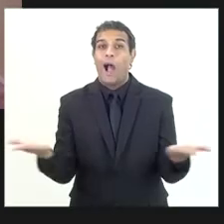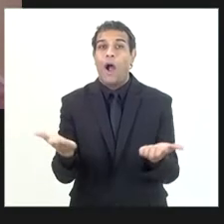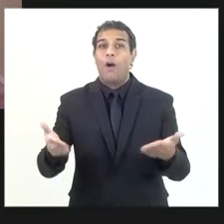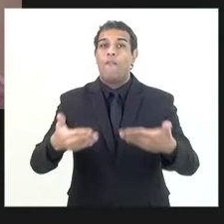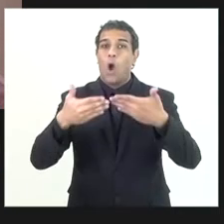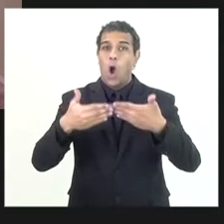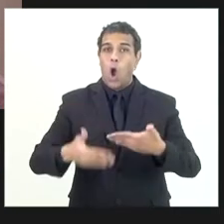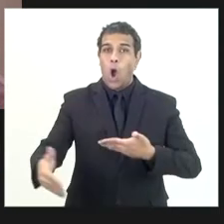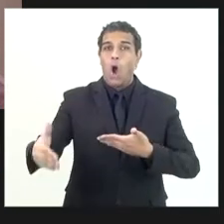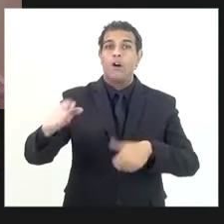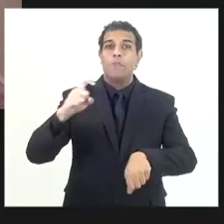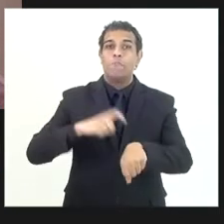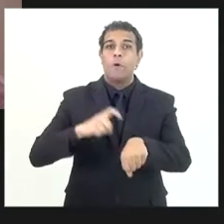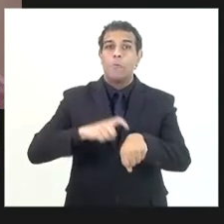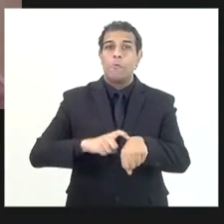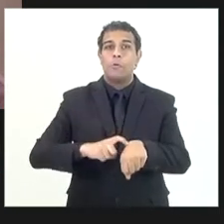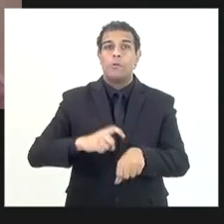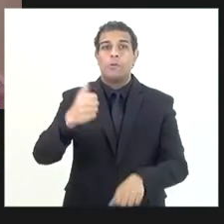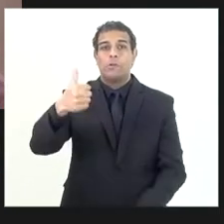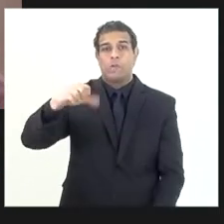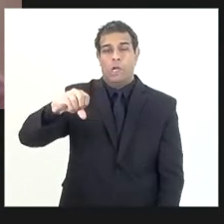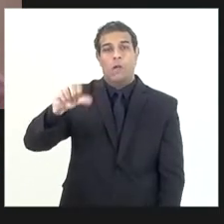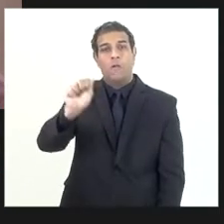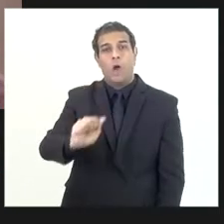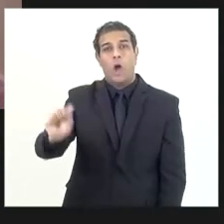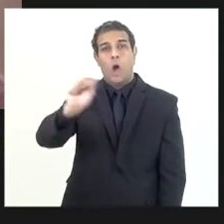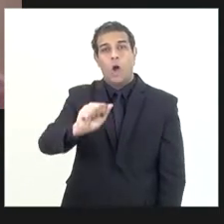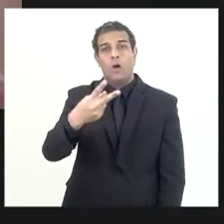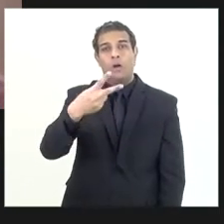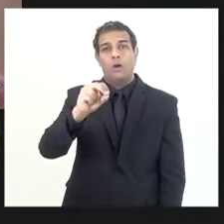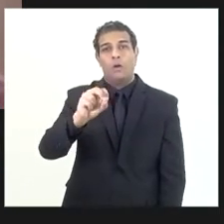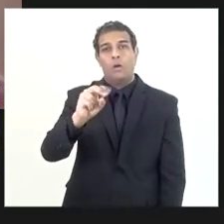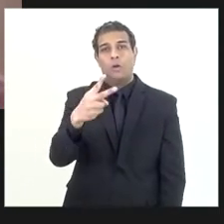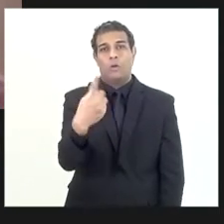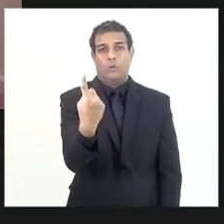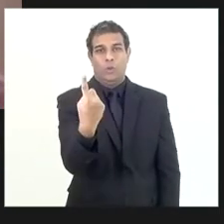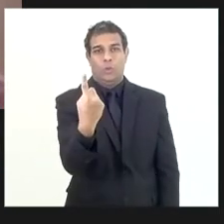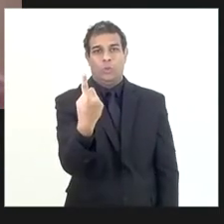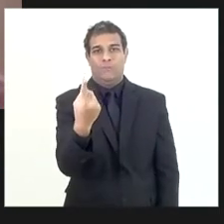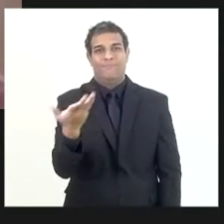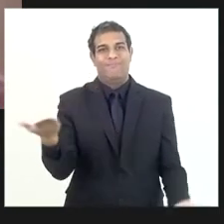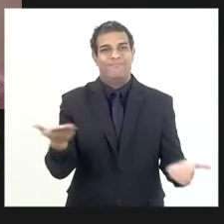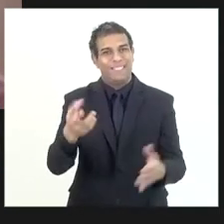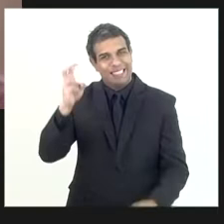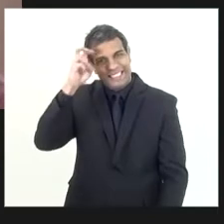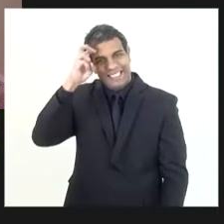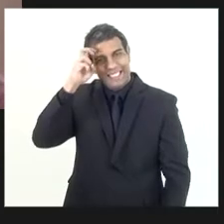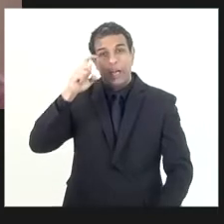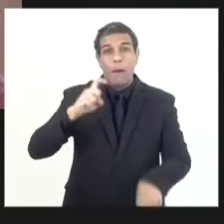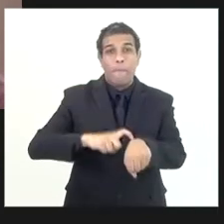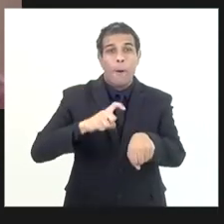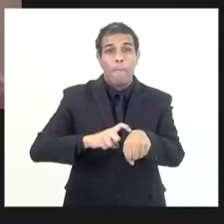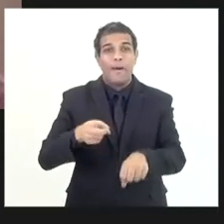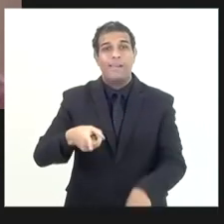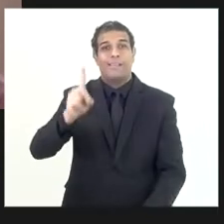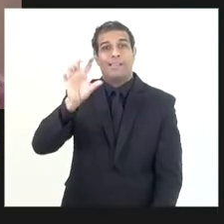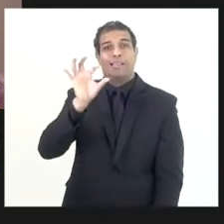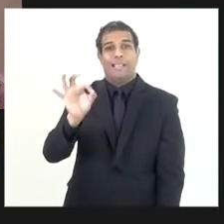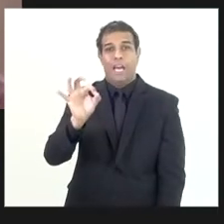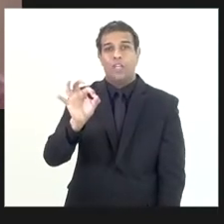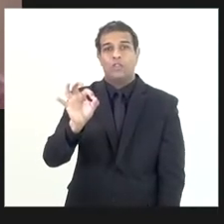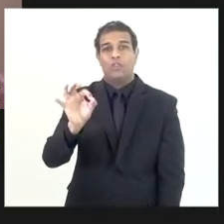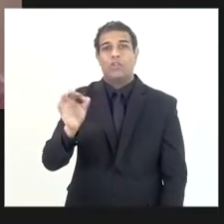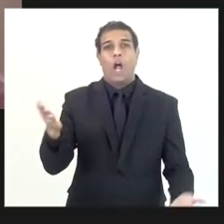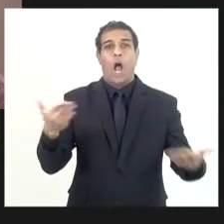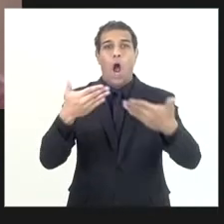Nesse dia 19 de agosto de 21, quinta-feira, às 10 horas, como